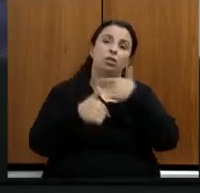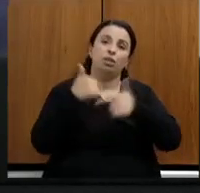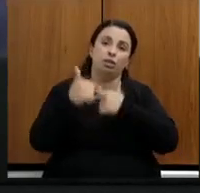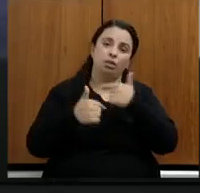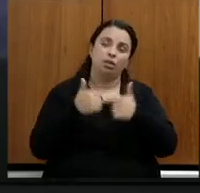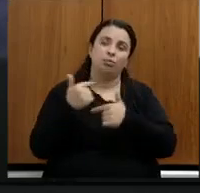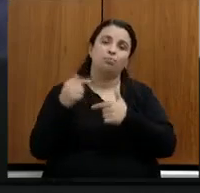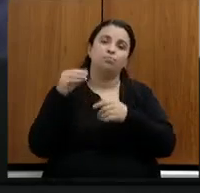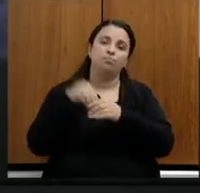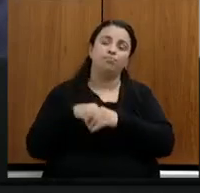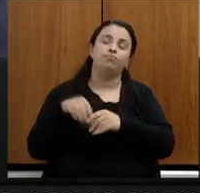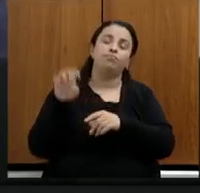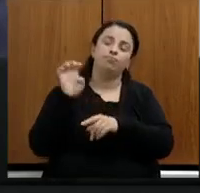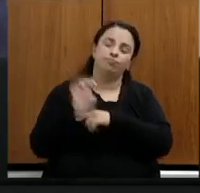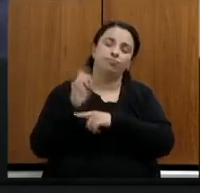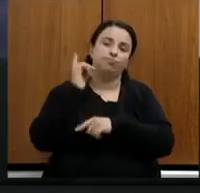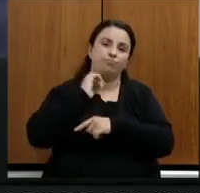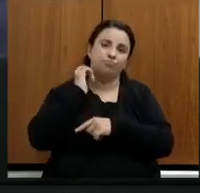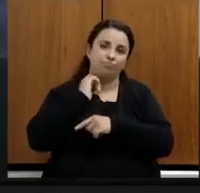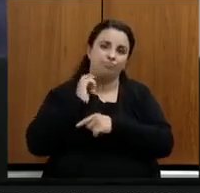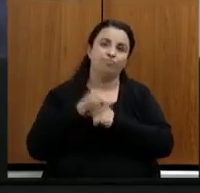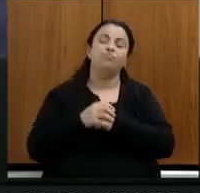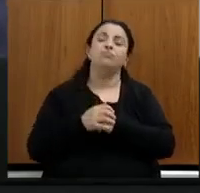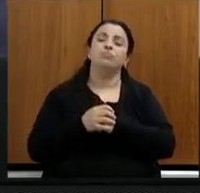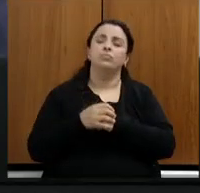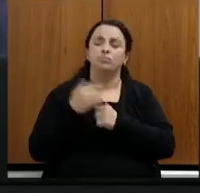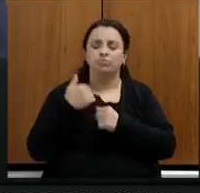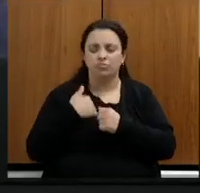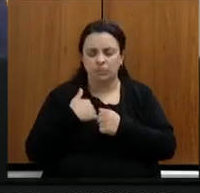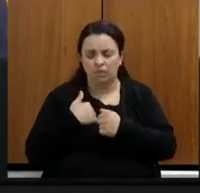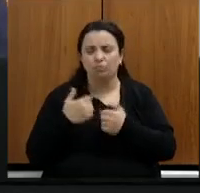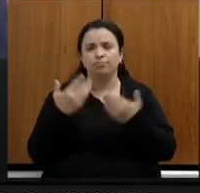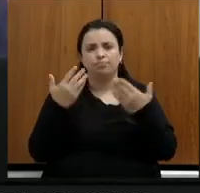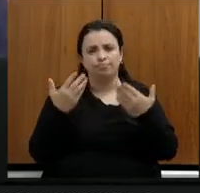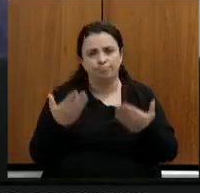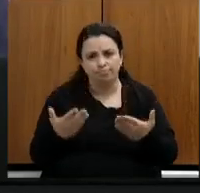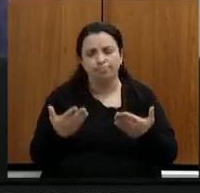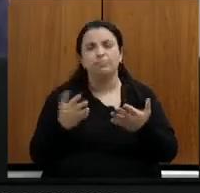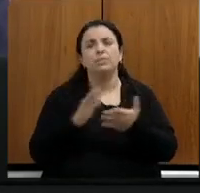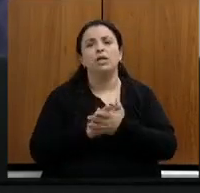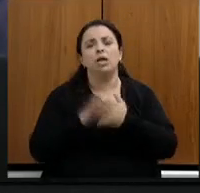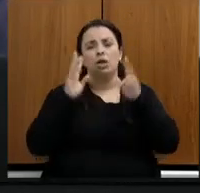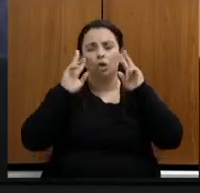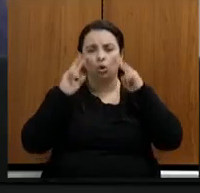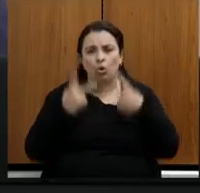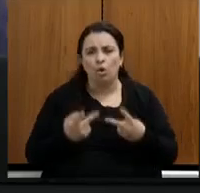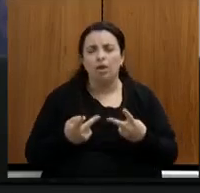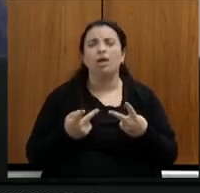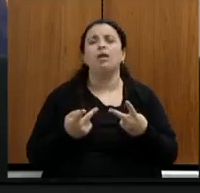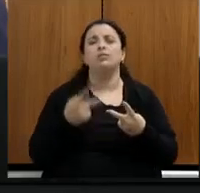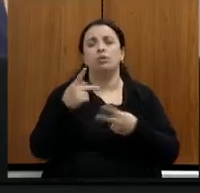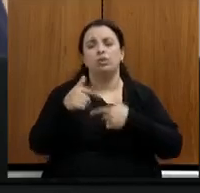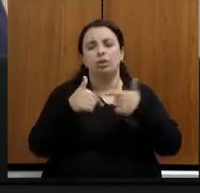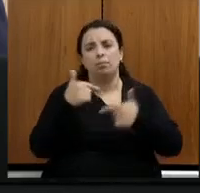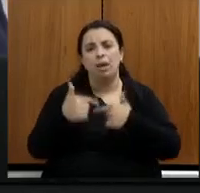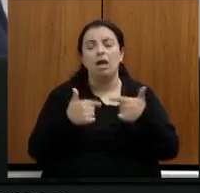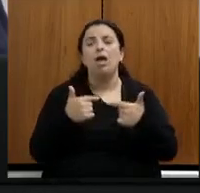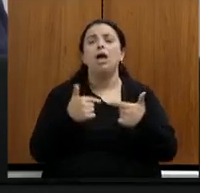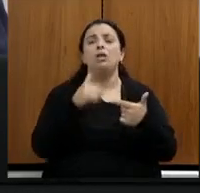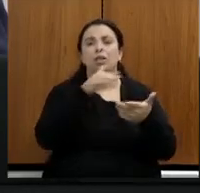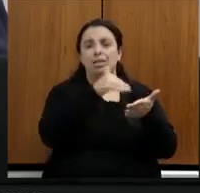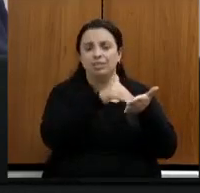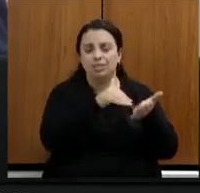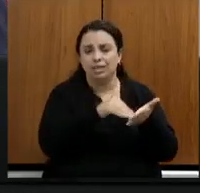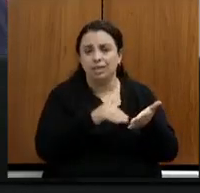estado de Minas Gerais fica com vocês aqui a nossa consideração a consideração desse presidente certamente a consideração dessa secretária e de